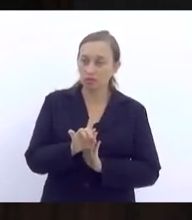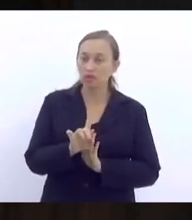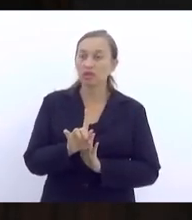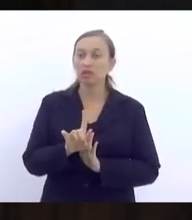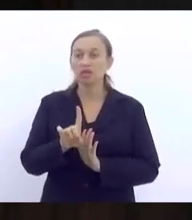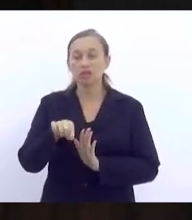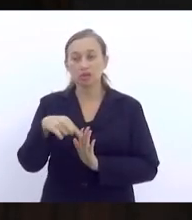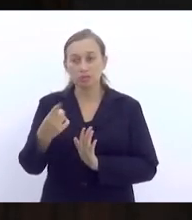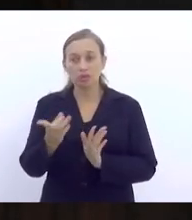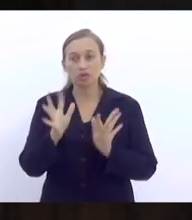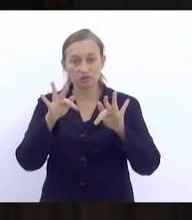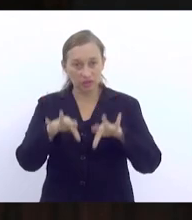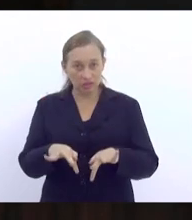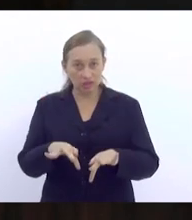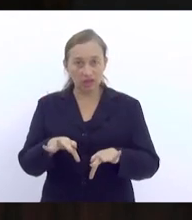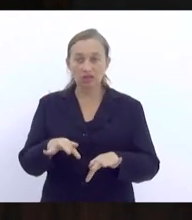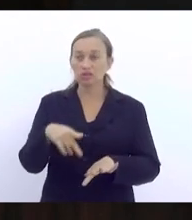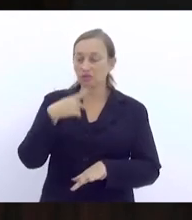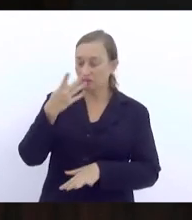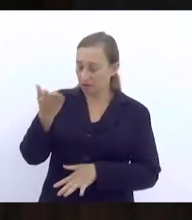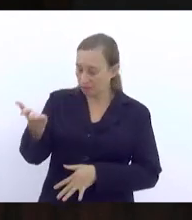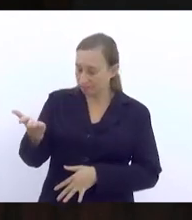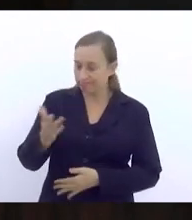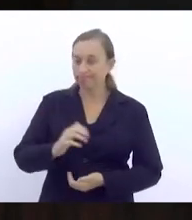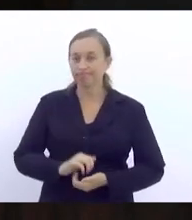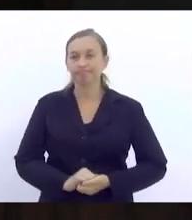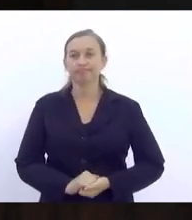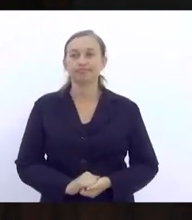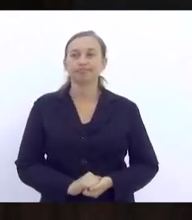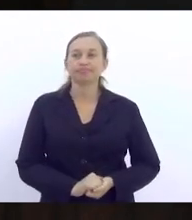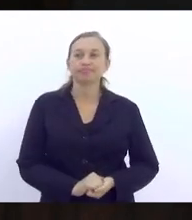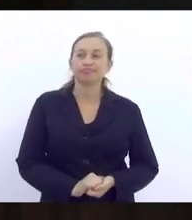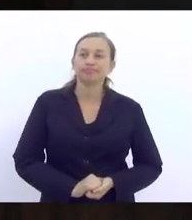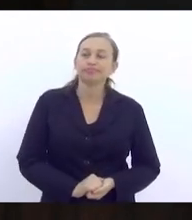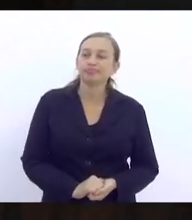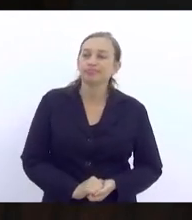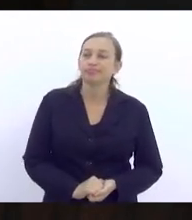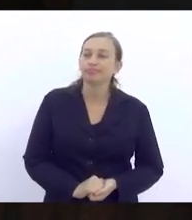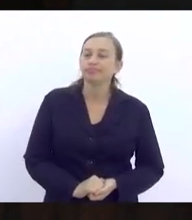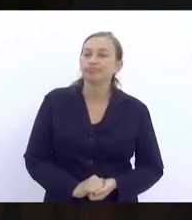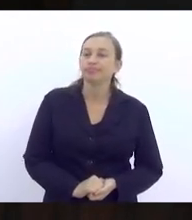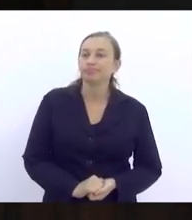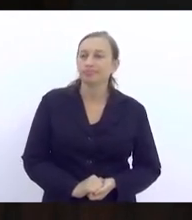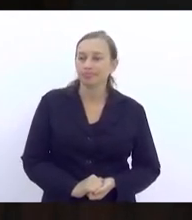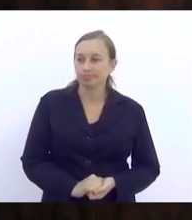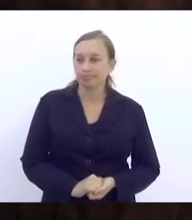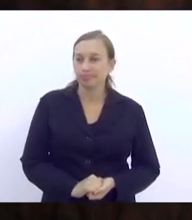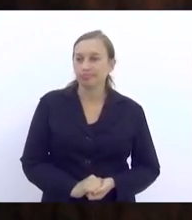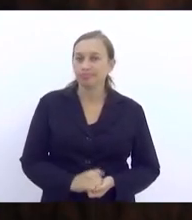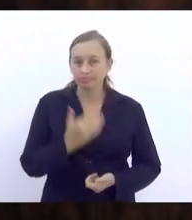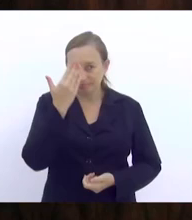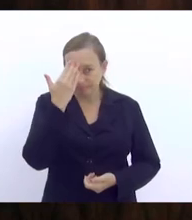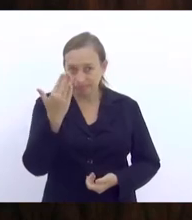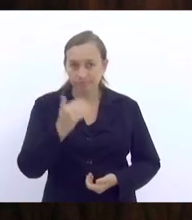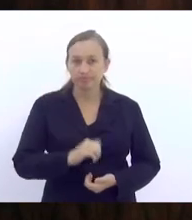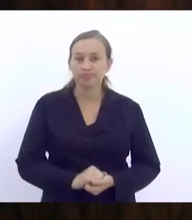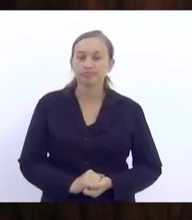E, a partir daí, também já podem ficar à vontade para fazer as suas considerações. Finais. Muito obrigado.